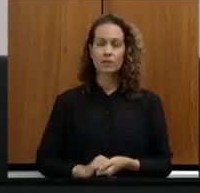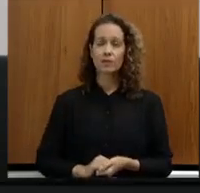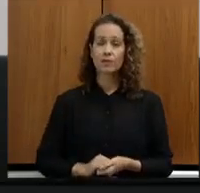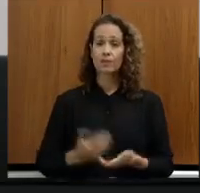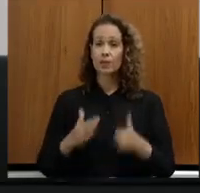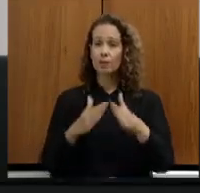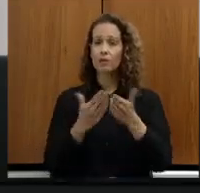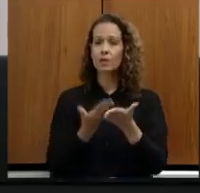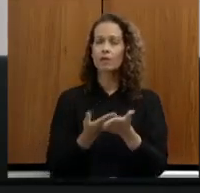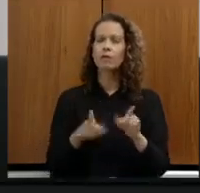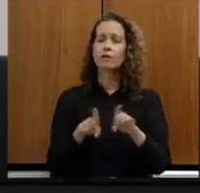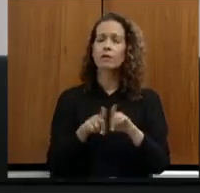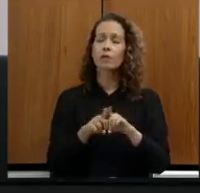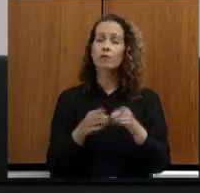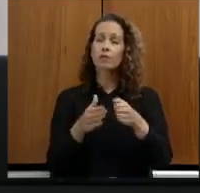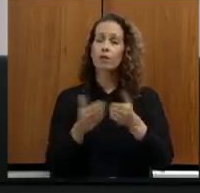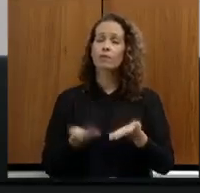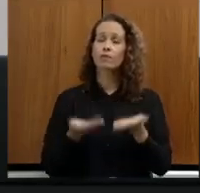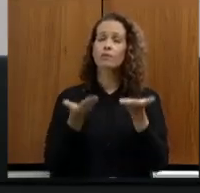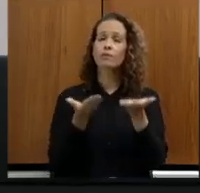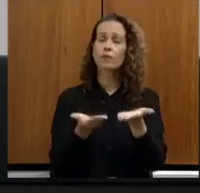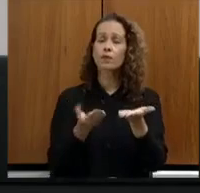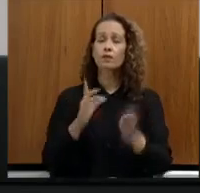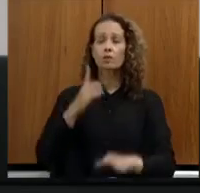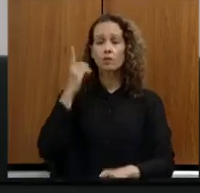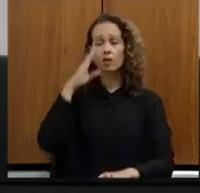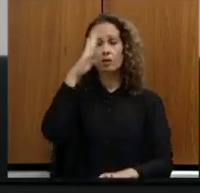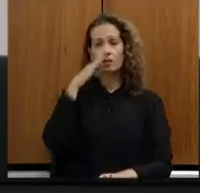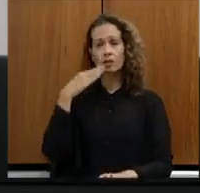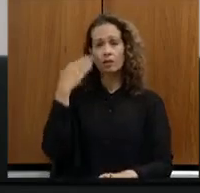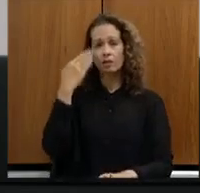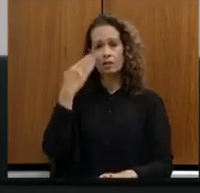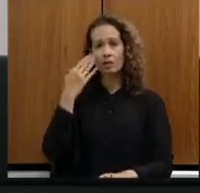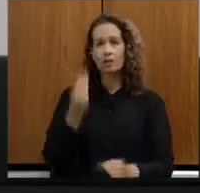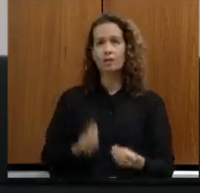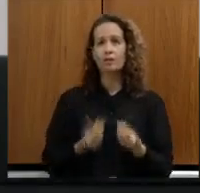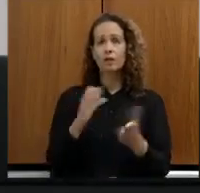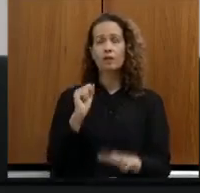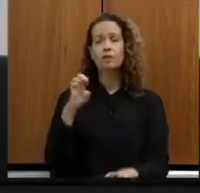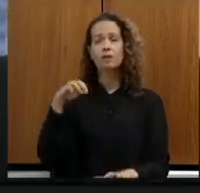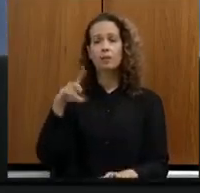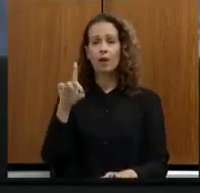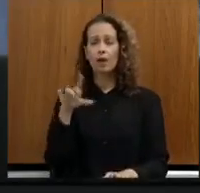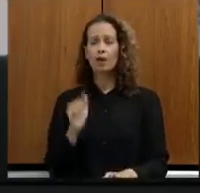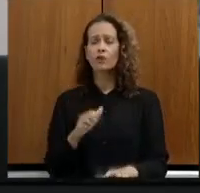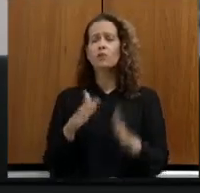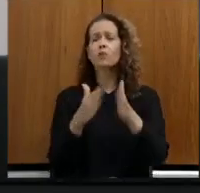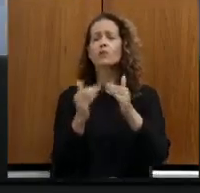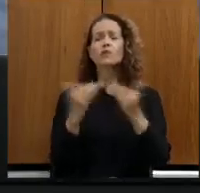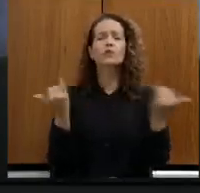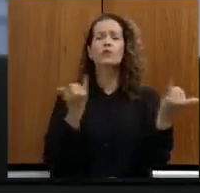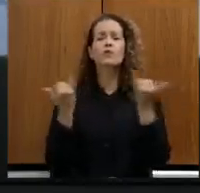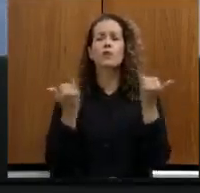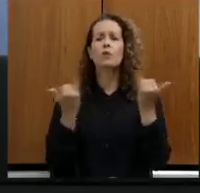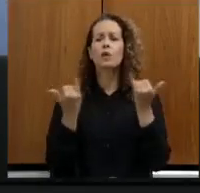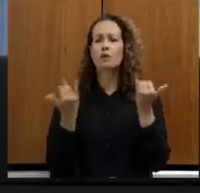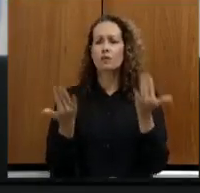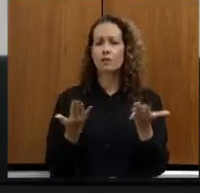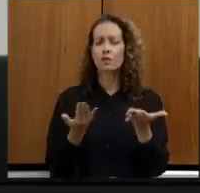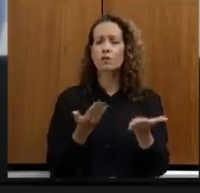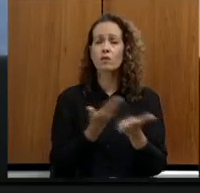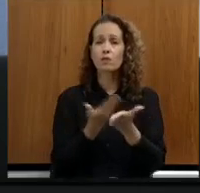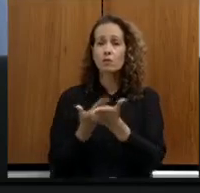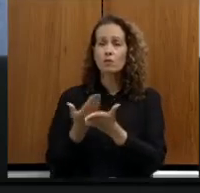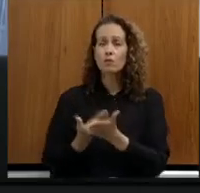requerimento requer que seja encaminhada a deputada Beatriz Sequeira seja encaminhada a SEMAD pedindo informações consubstanciadas em estudo